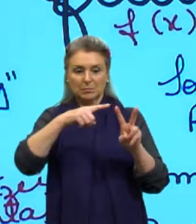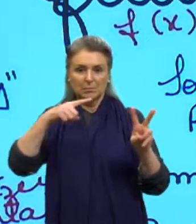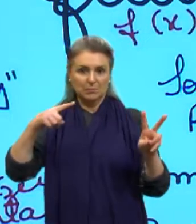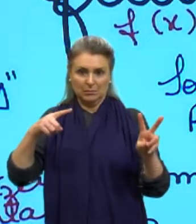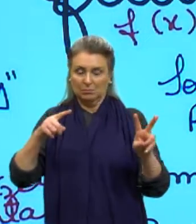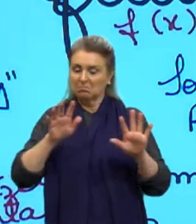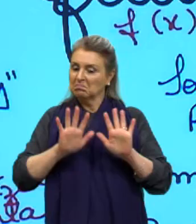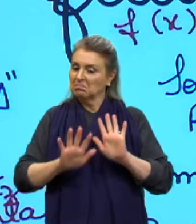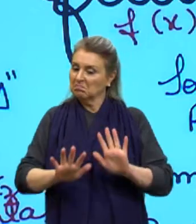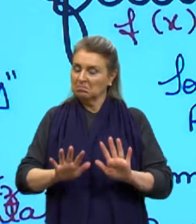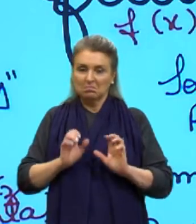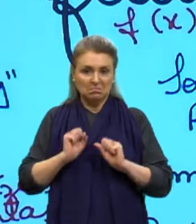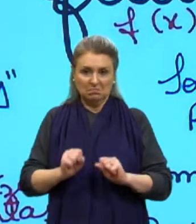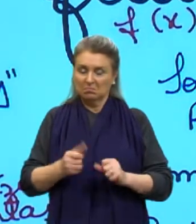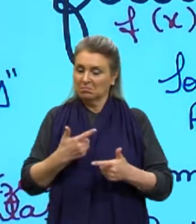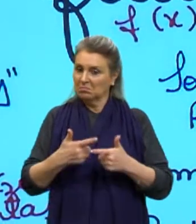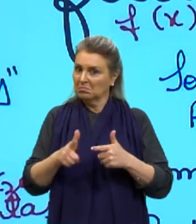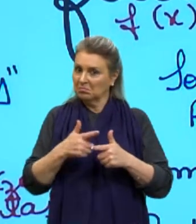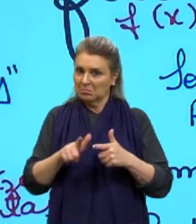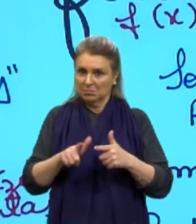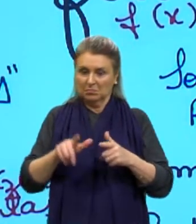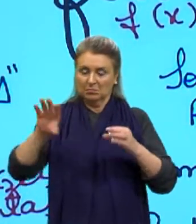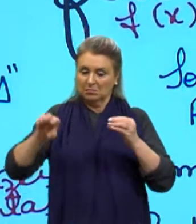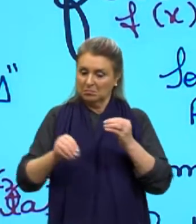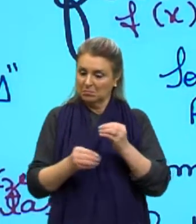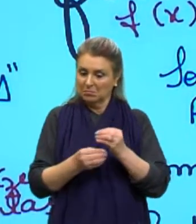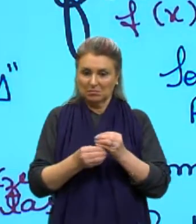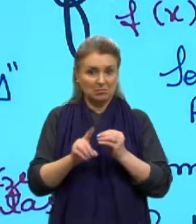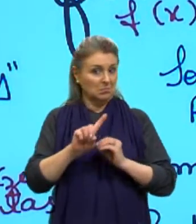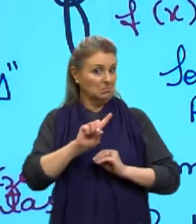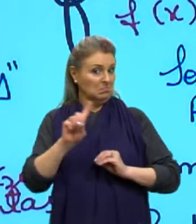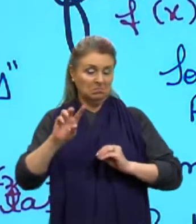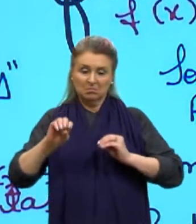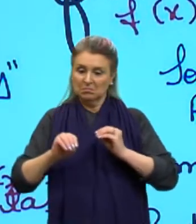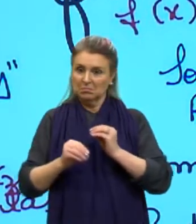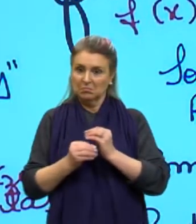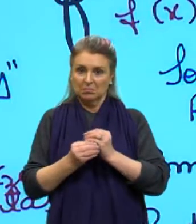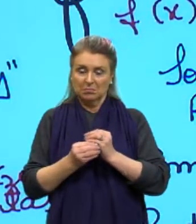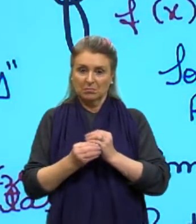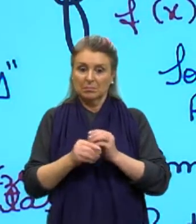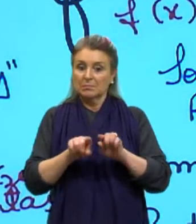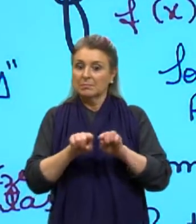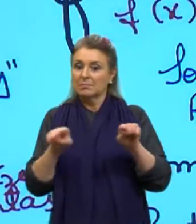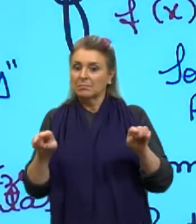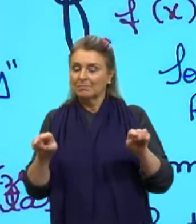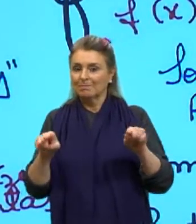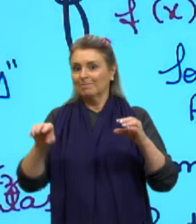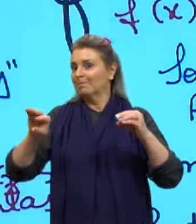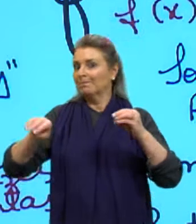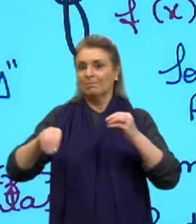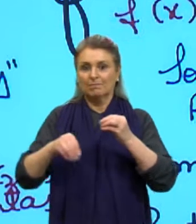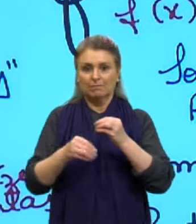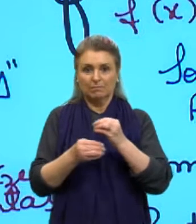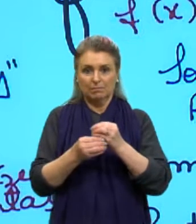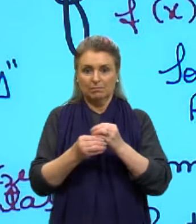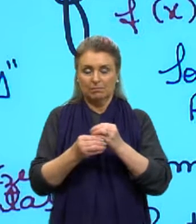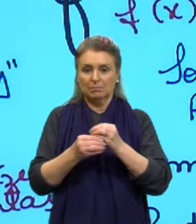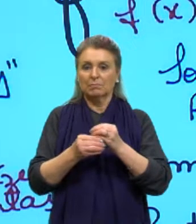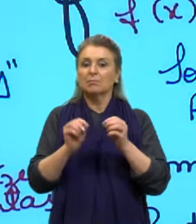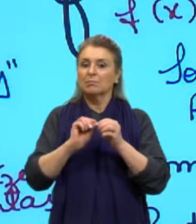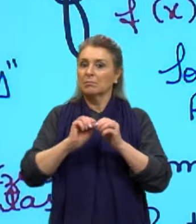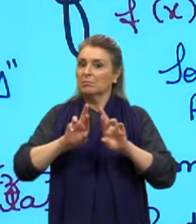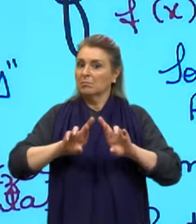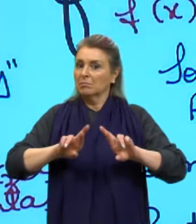qualquer maneira, mesmo que seja completa ou incompleta. Mas, se ela é incompleta, eu tenho caminhos mais curtos para fazer a